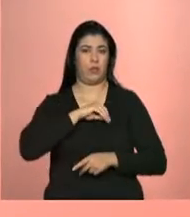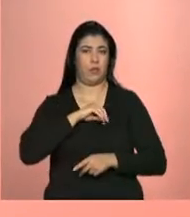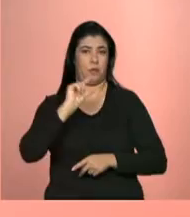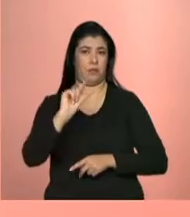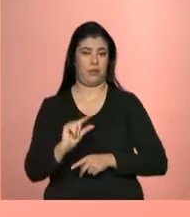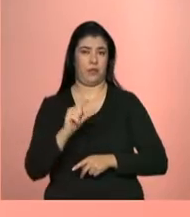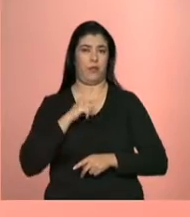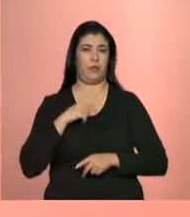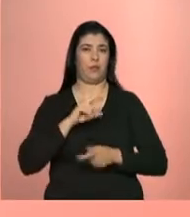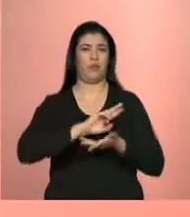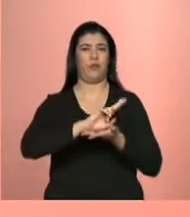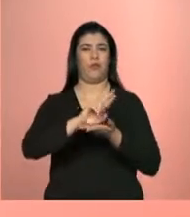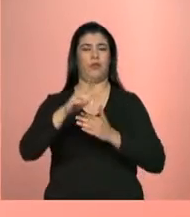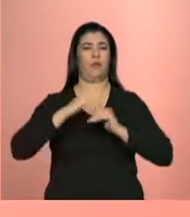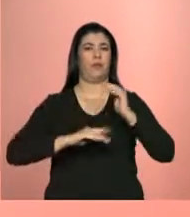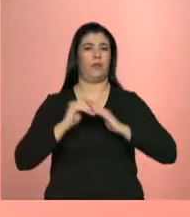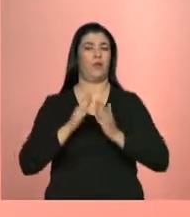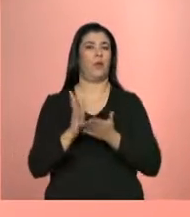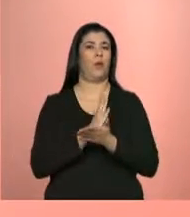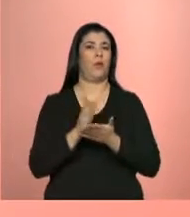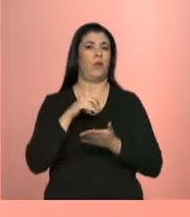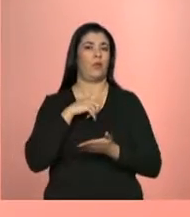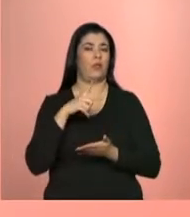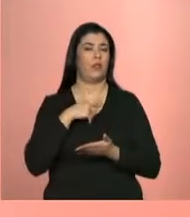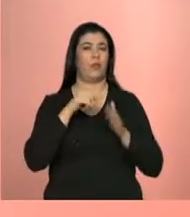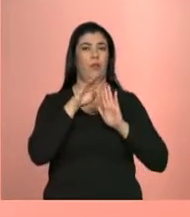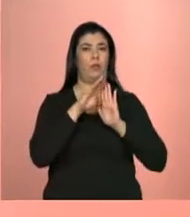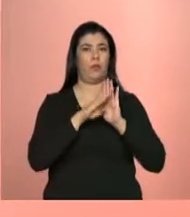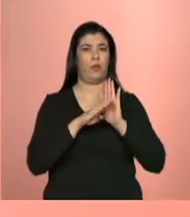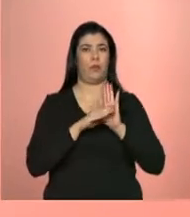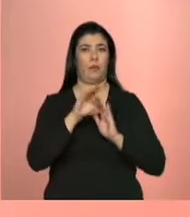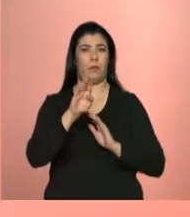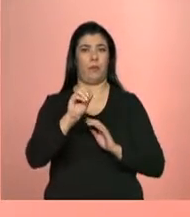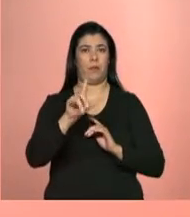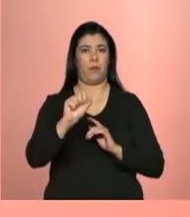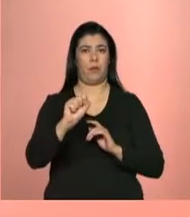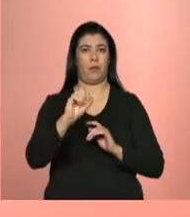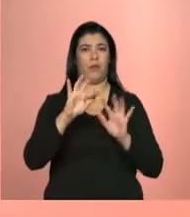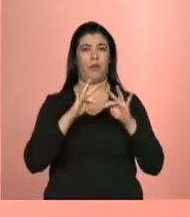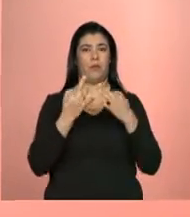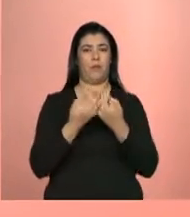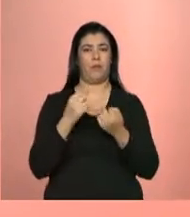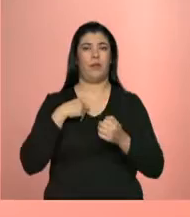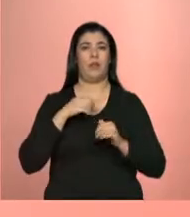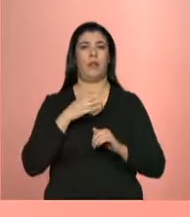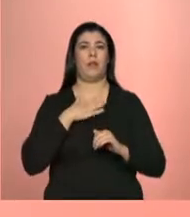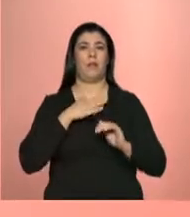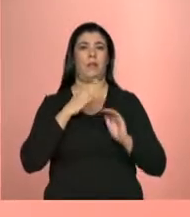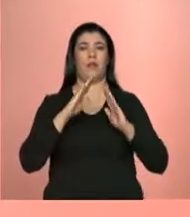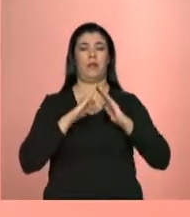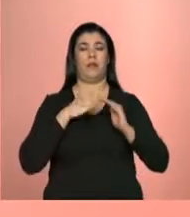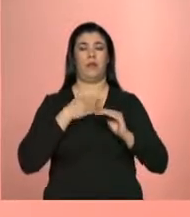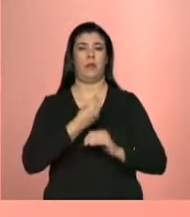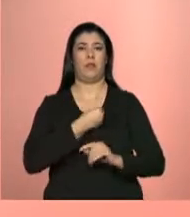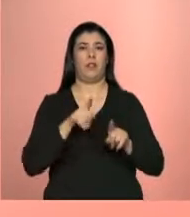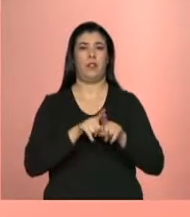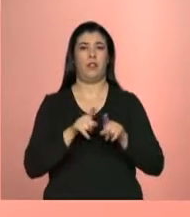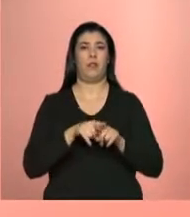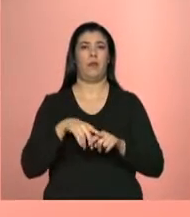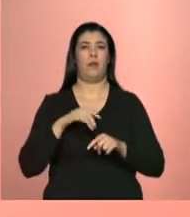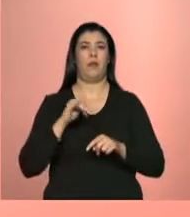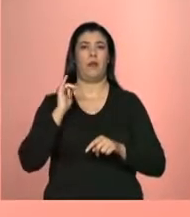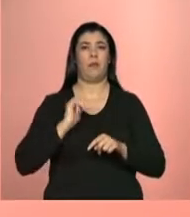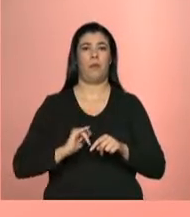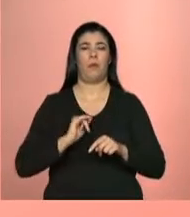iniciativas. Algumas delas, o programa Bolsa Família, o Minha Casa Minha Vida, o Bolsa Verde e o Tarifa